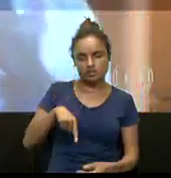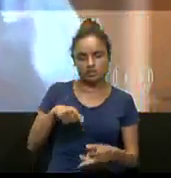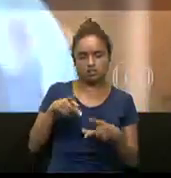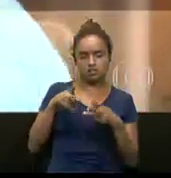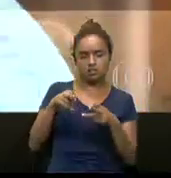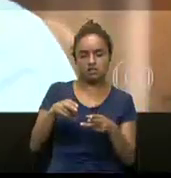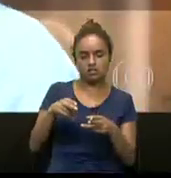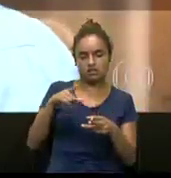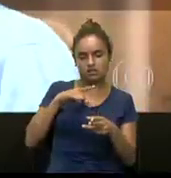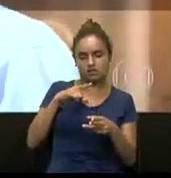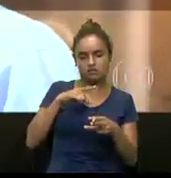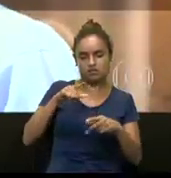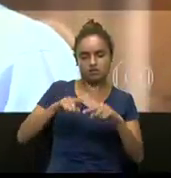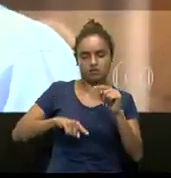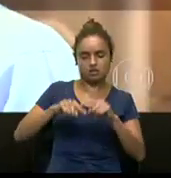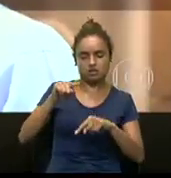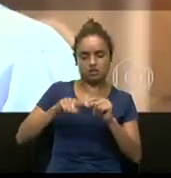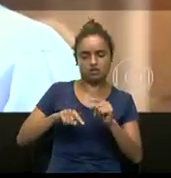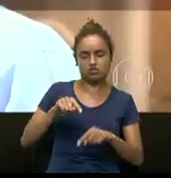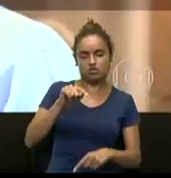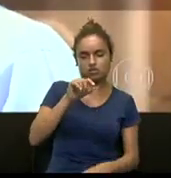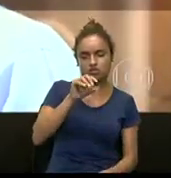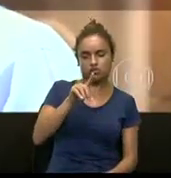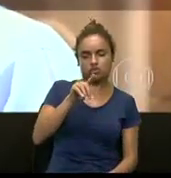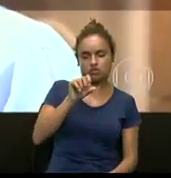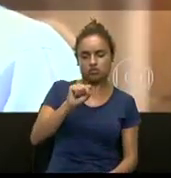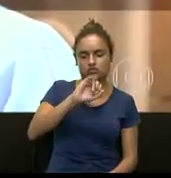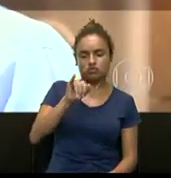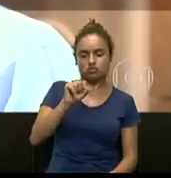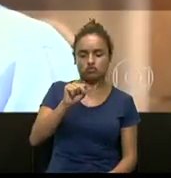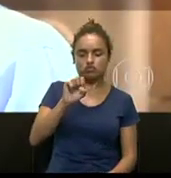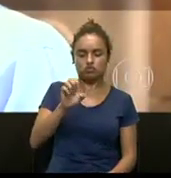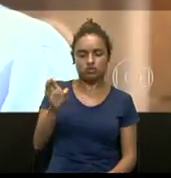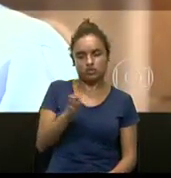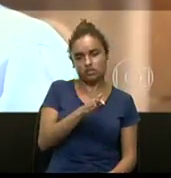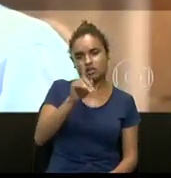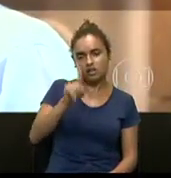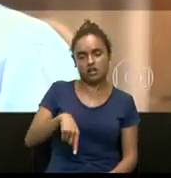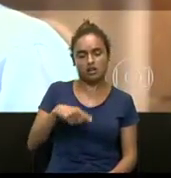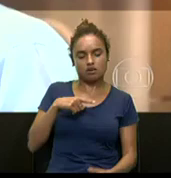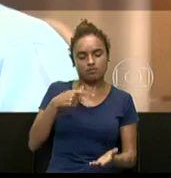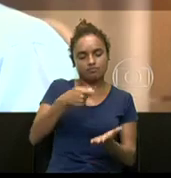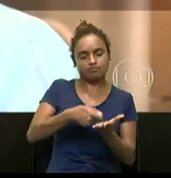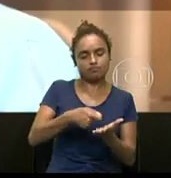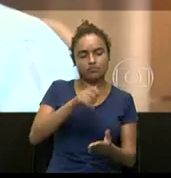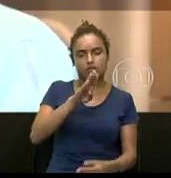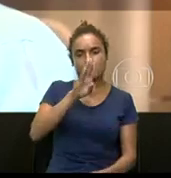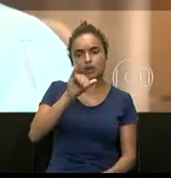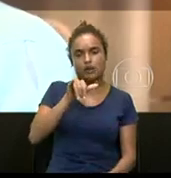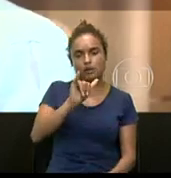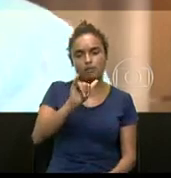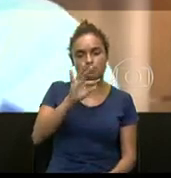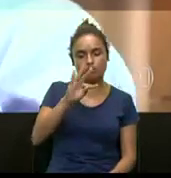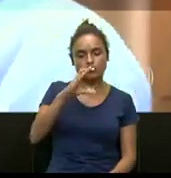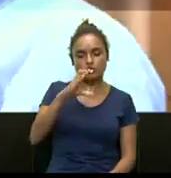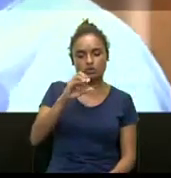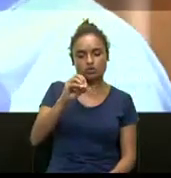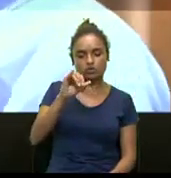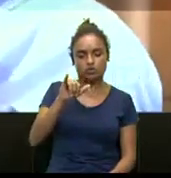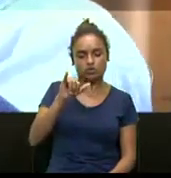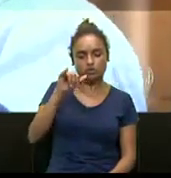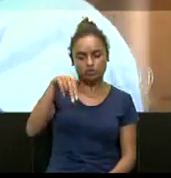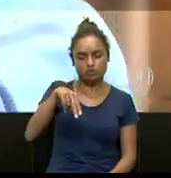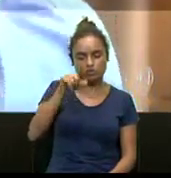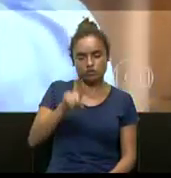Stiglitz, prêmio Nobel de Economia. Ele diz que devemos exigir da bitcoin a mesma transparência das transações com os